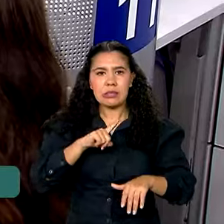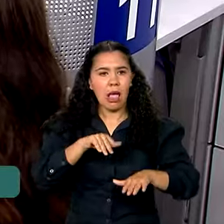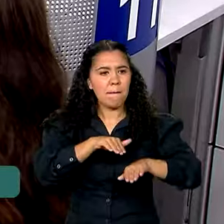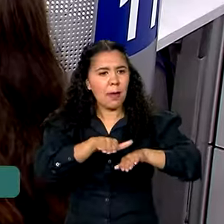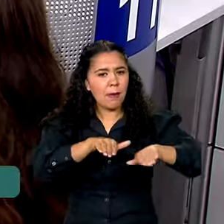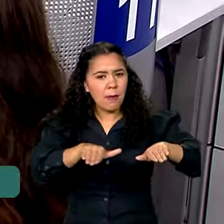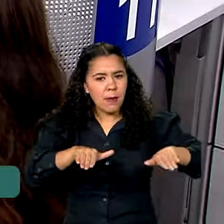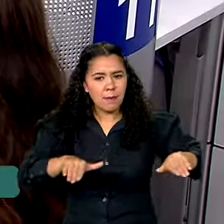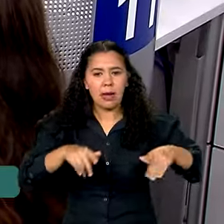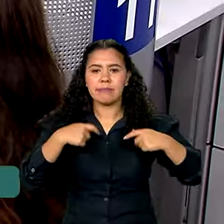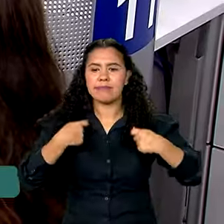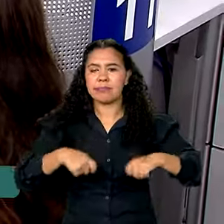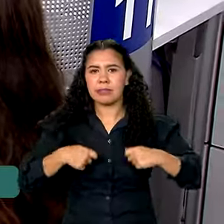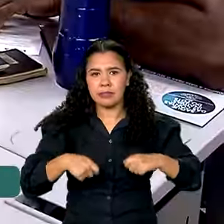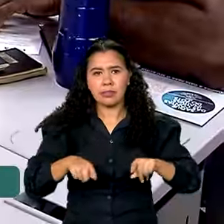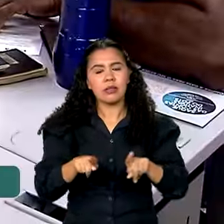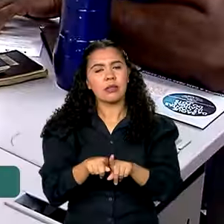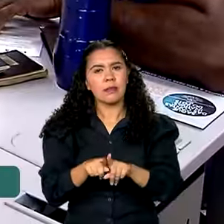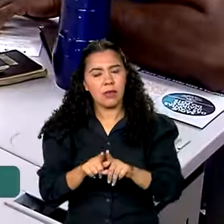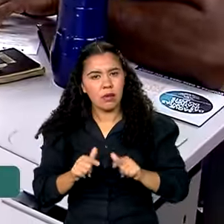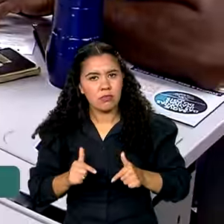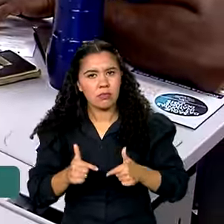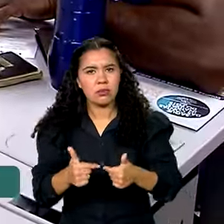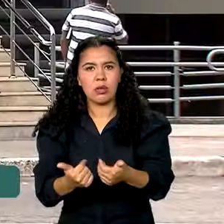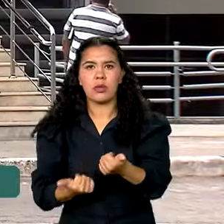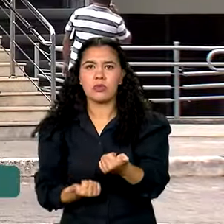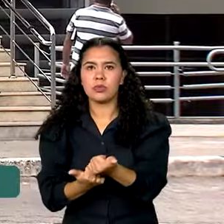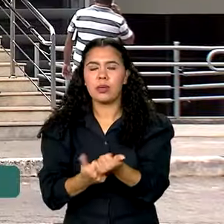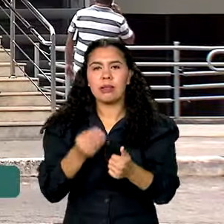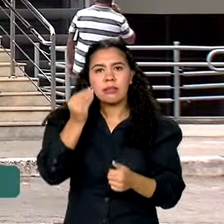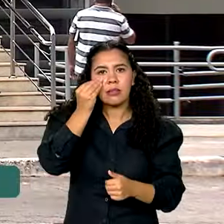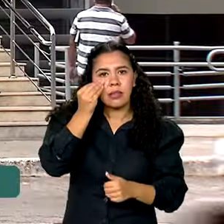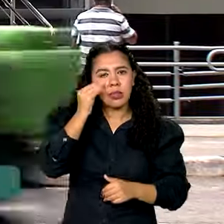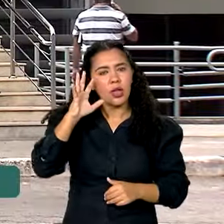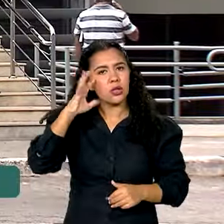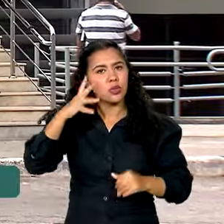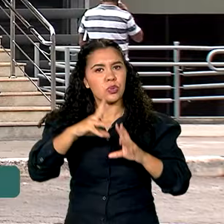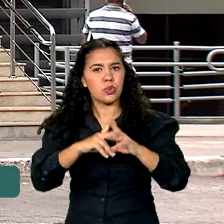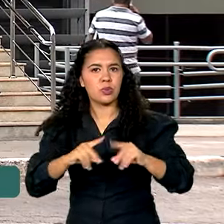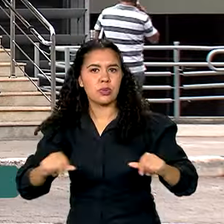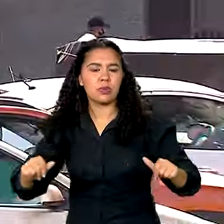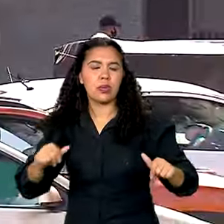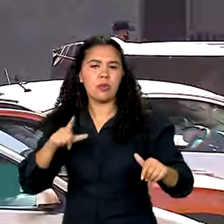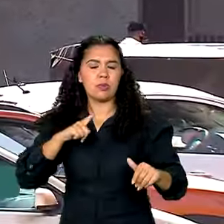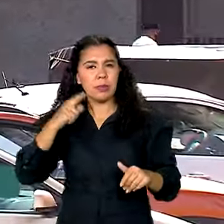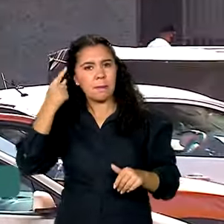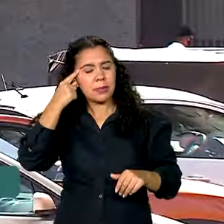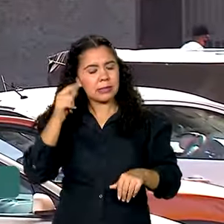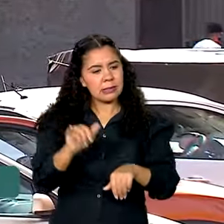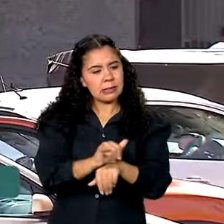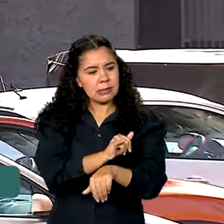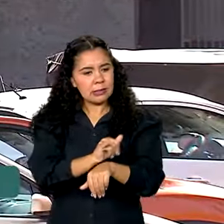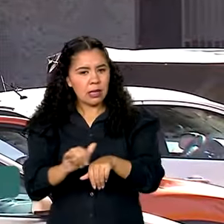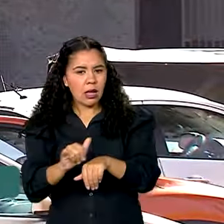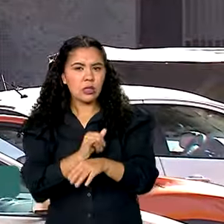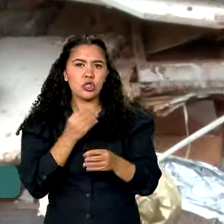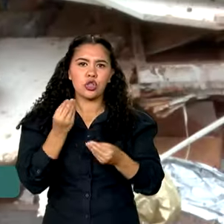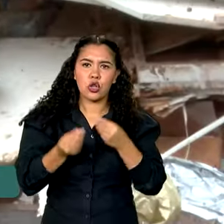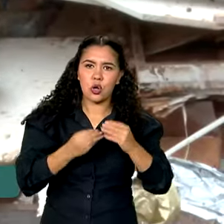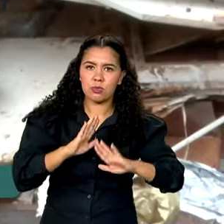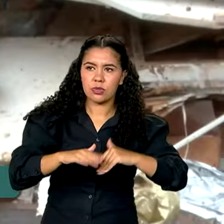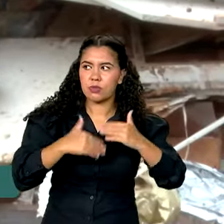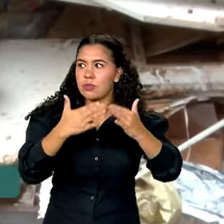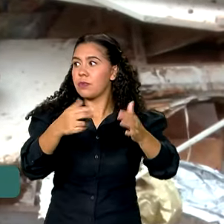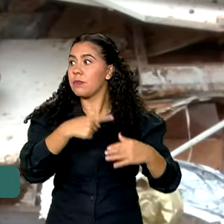terem atitudes e ajudarem a construir soluções e repensar a estratégia de desenvolvimento.